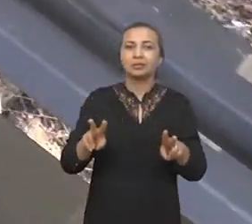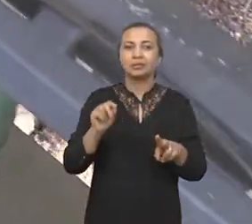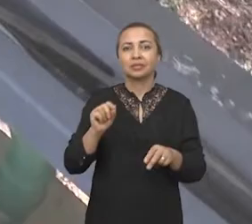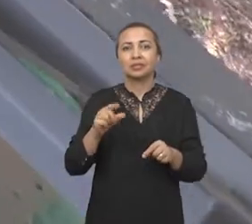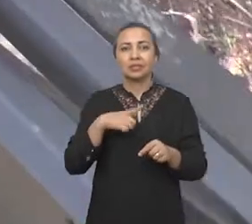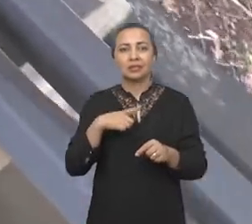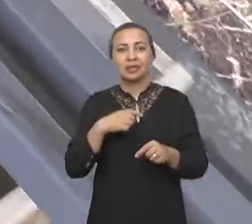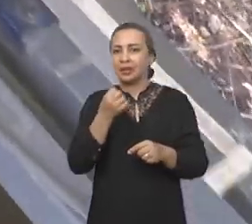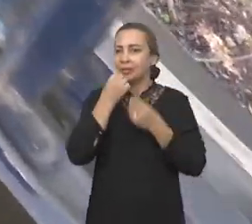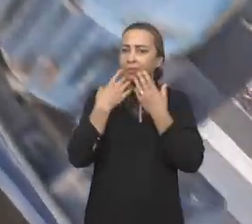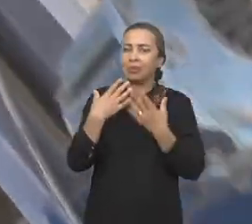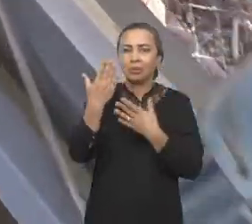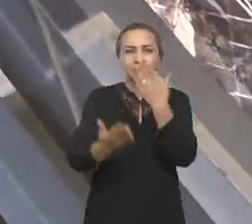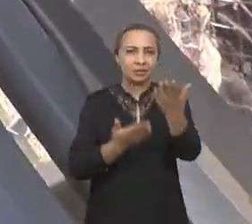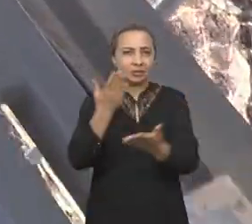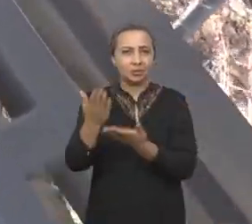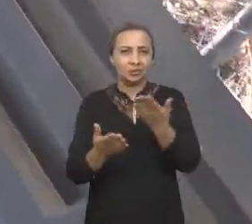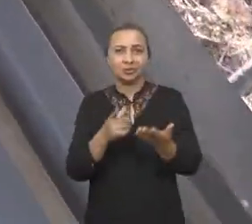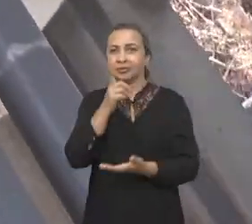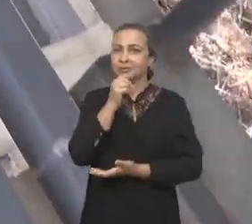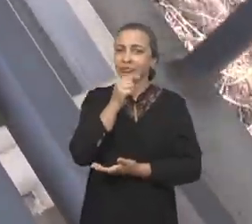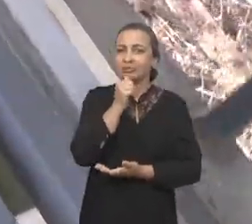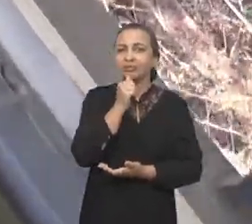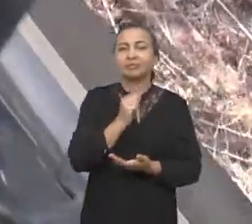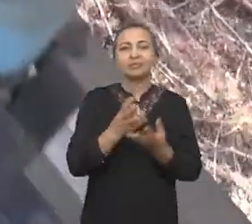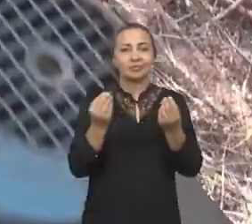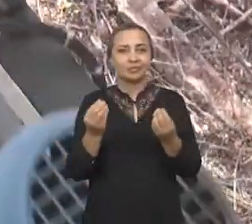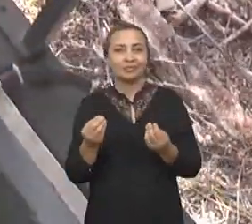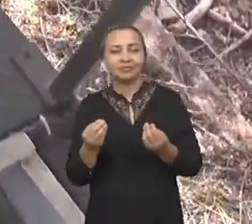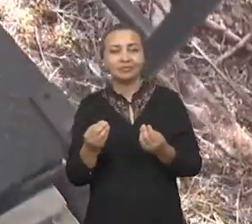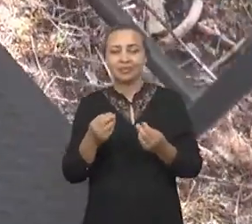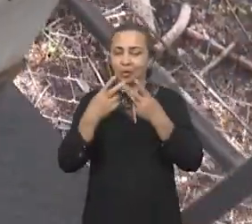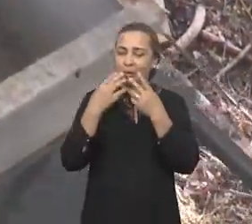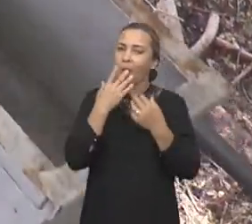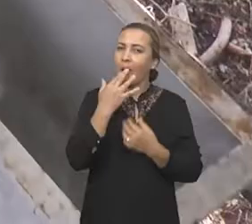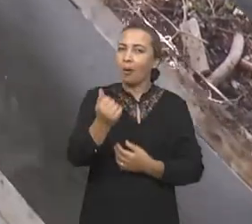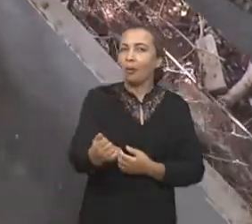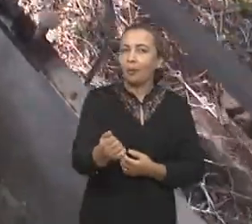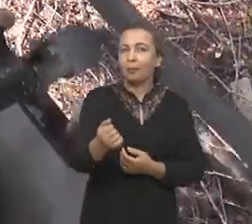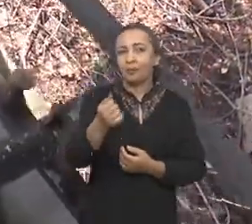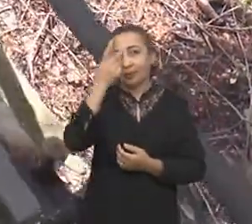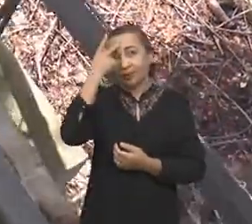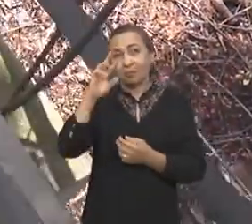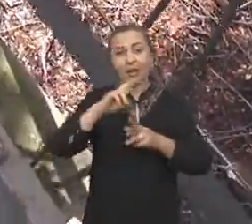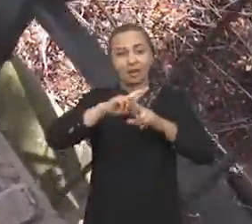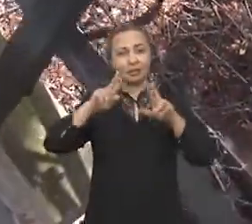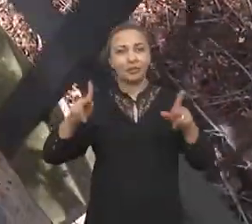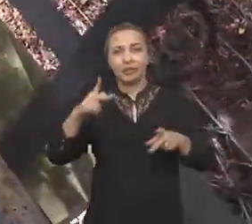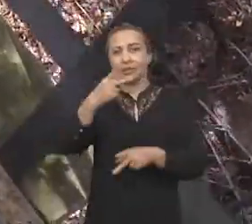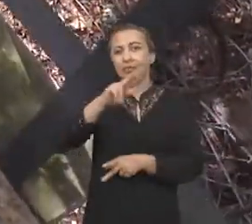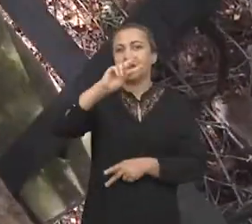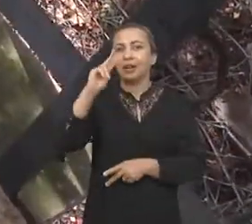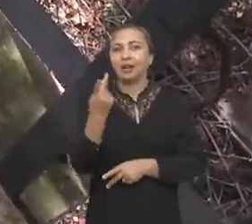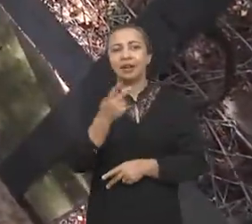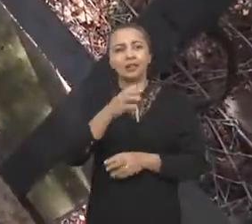tem uma boa tratabilidade para águas com muita turbidez, com muita cor, para diferente tipo de pH.